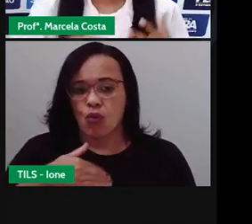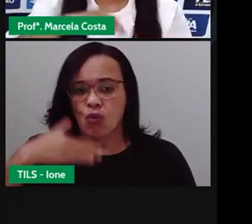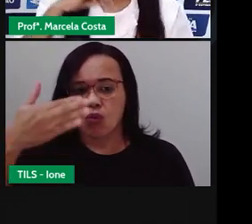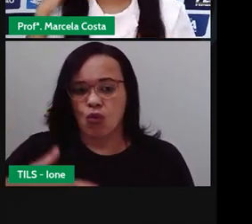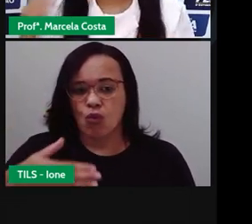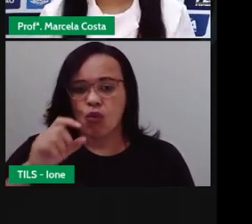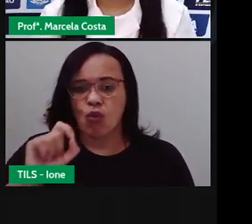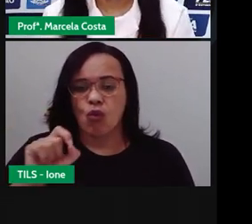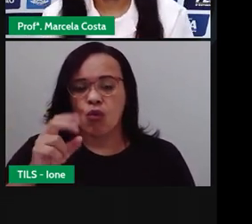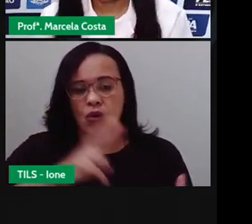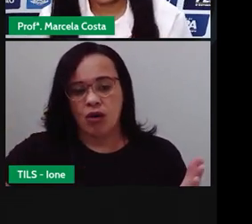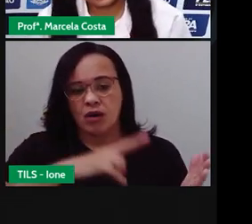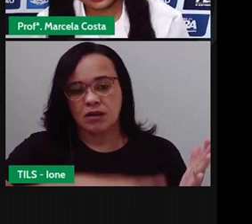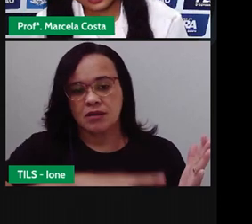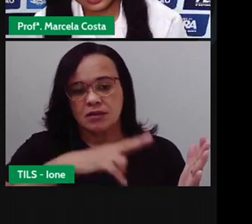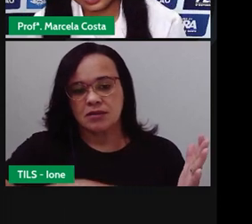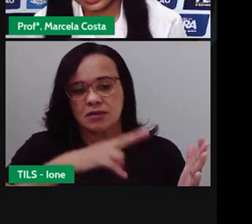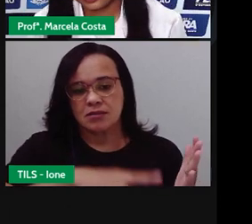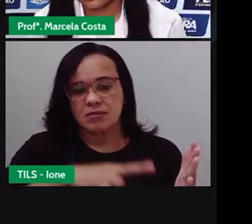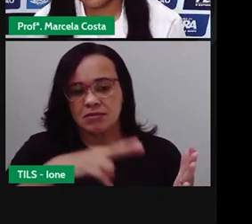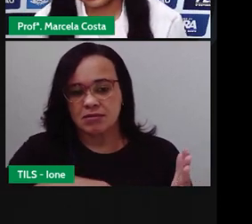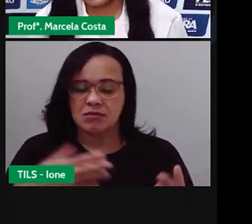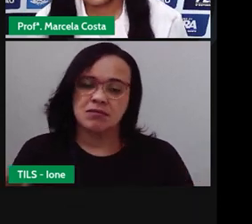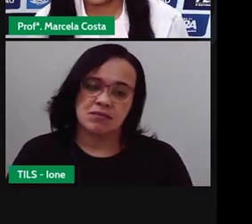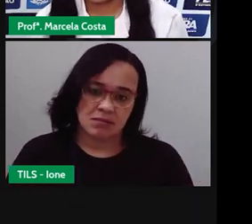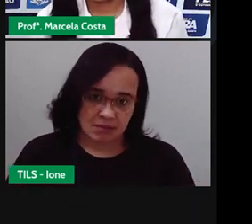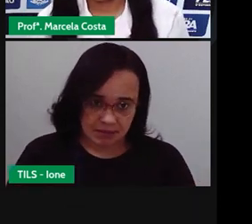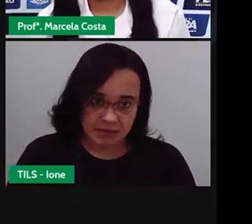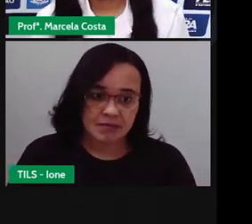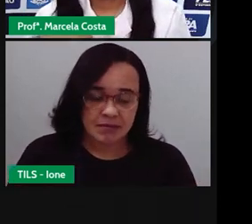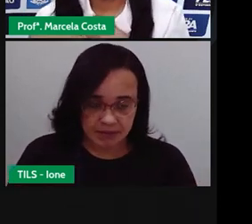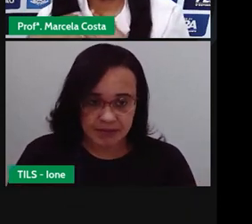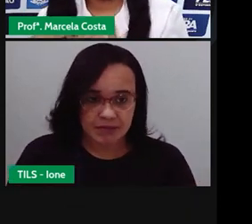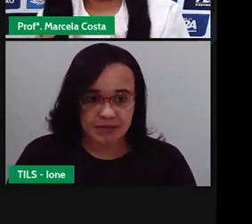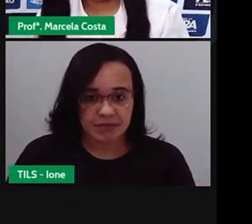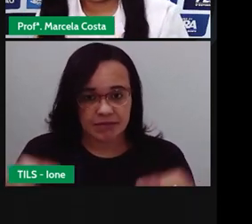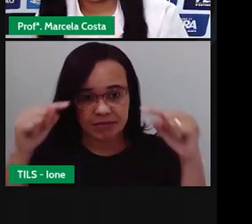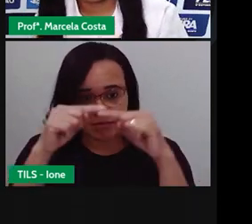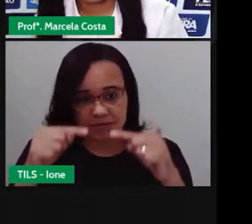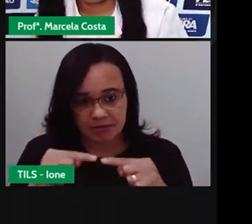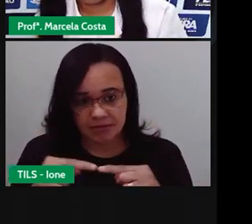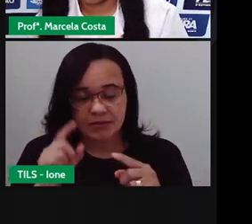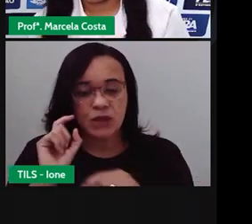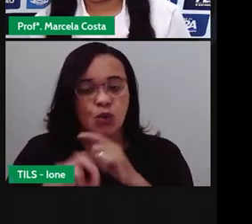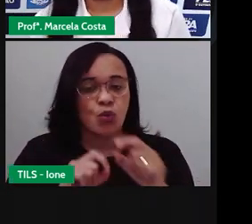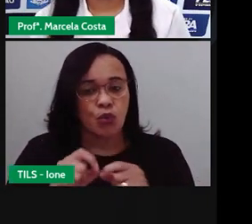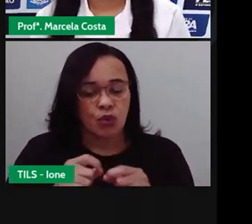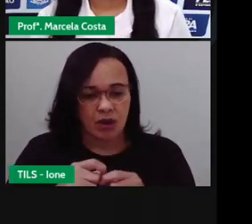Então, gente vai ver que nessa literatura vai ser tratado sobre o cangaceiro.